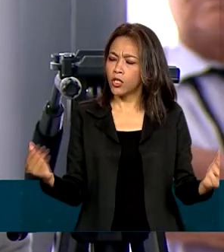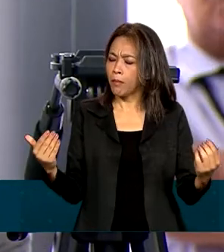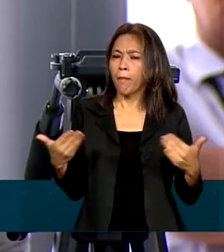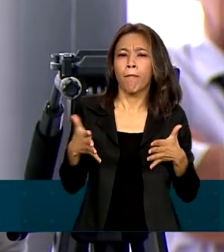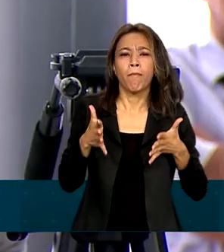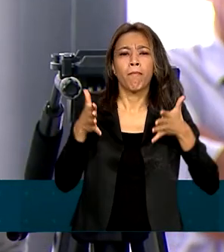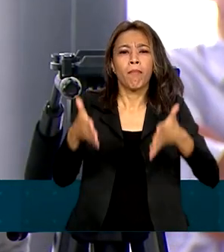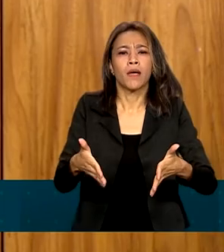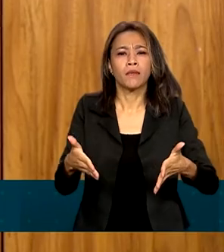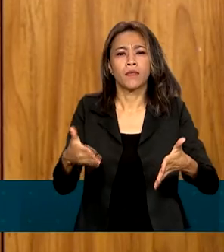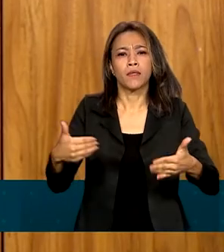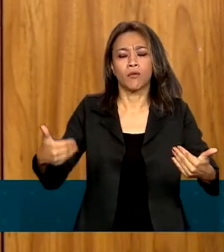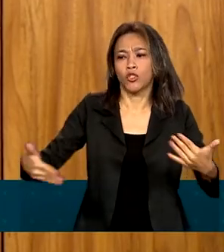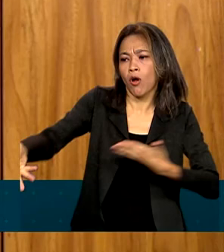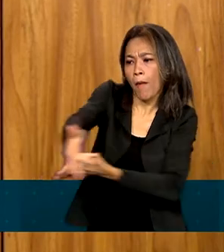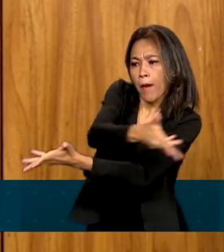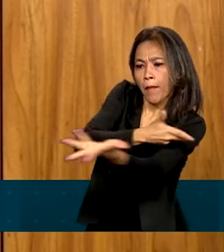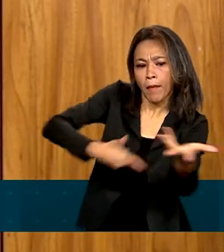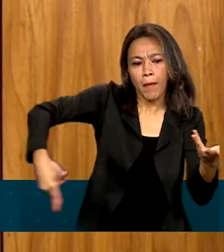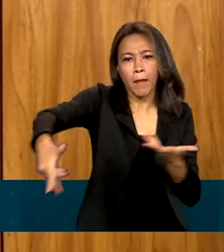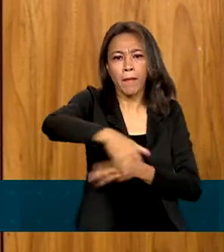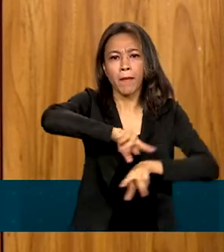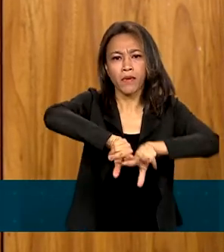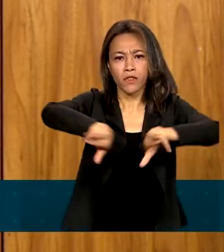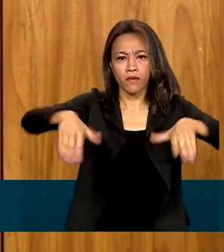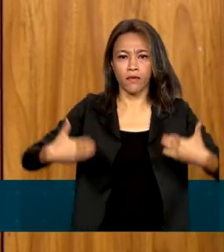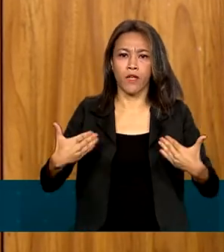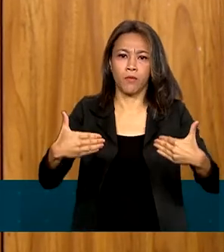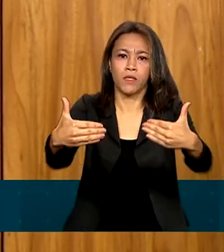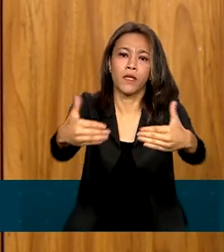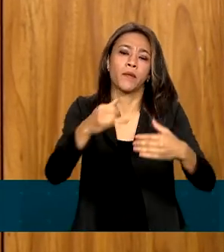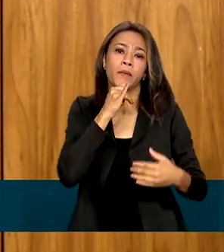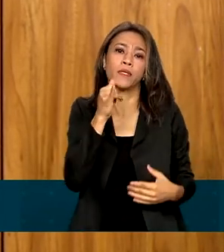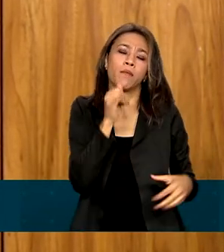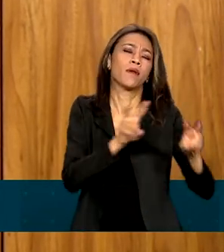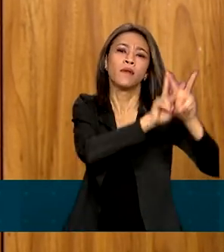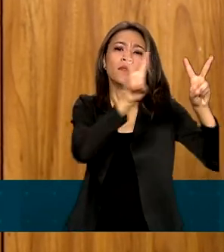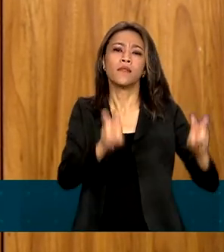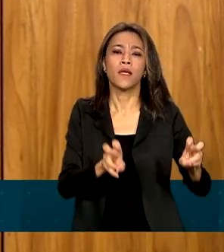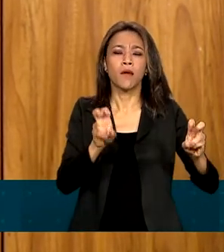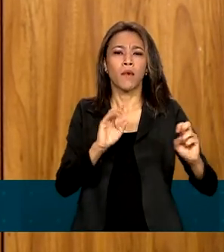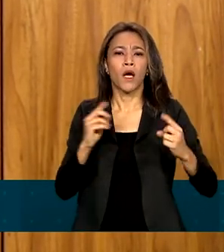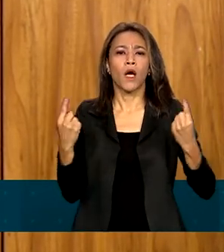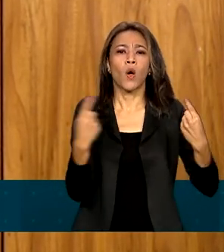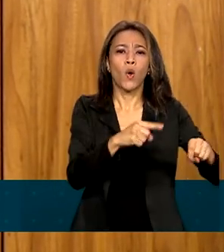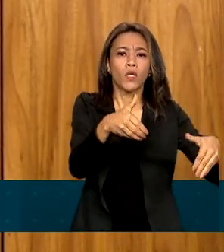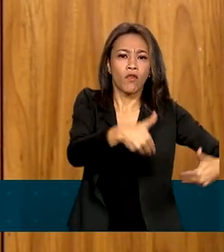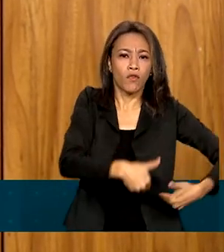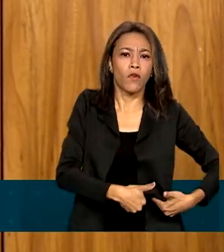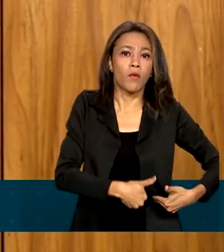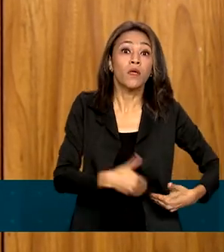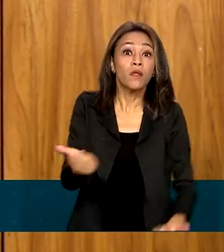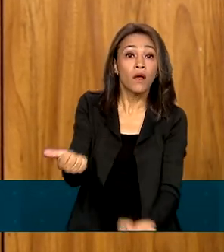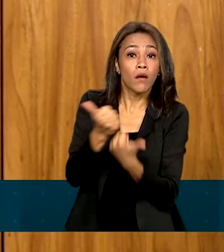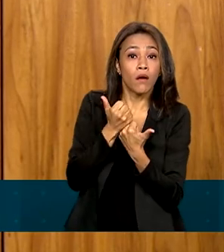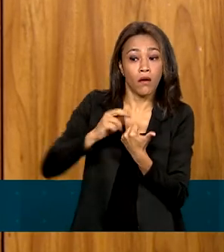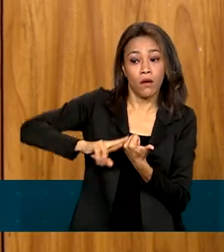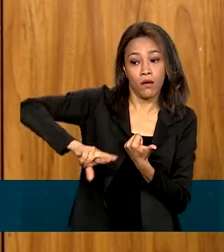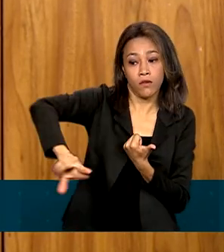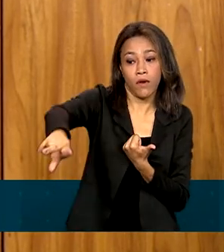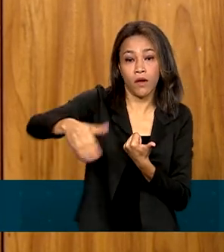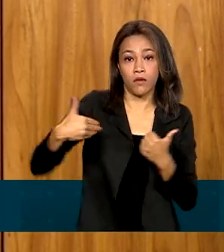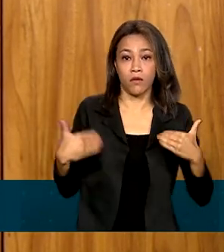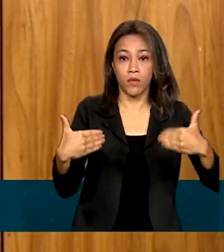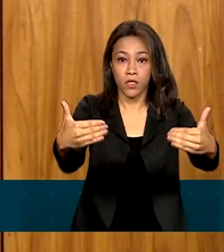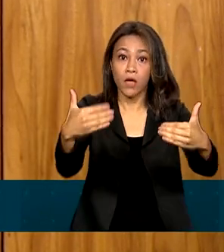ministérios Aquelas temáticas, como é o combate à fome, que reúne mais de um ministério Nós vamos, nas